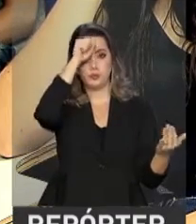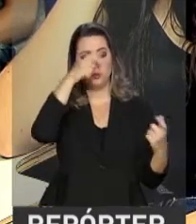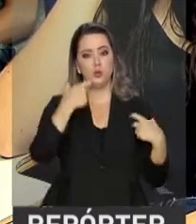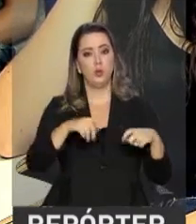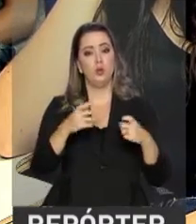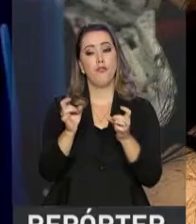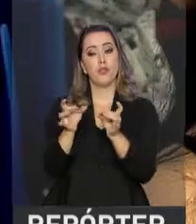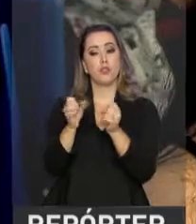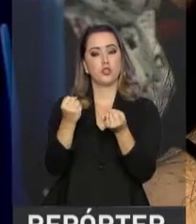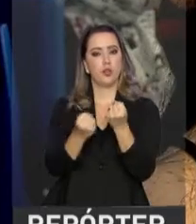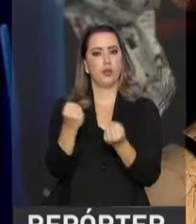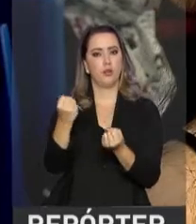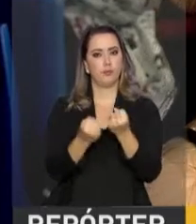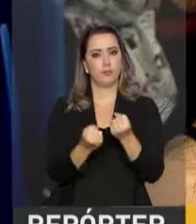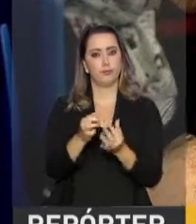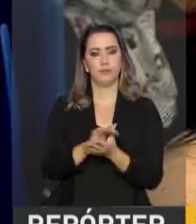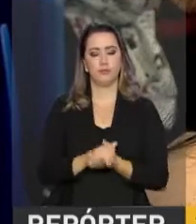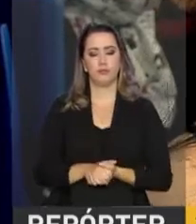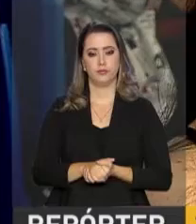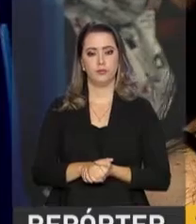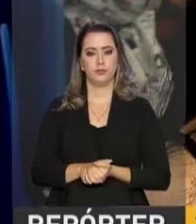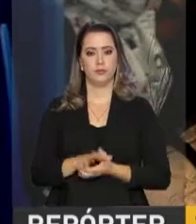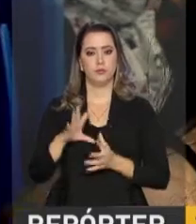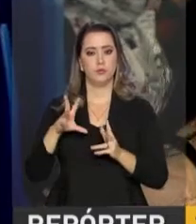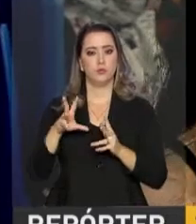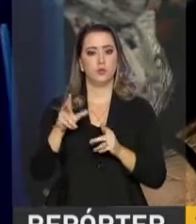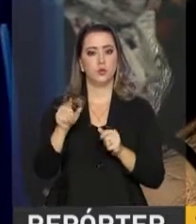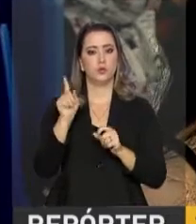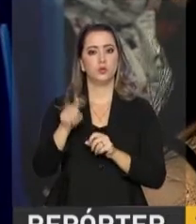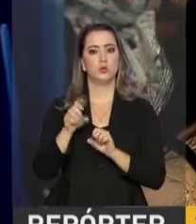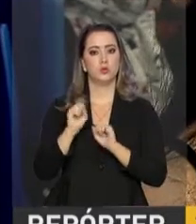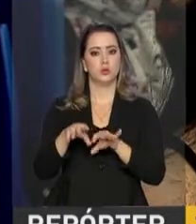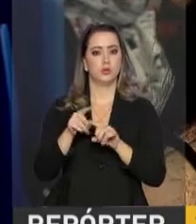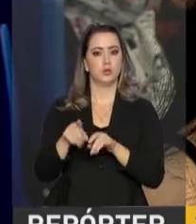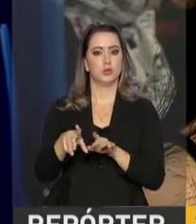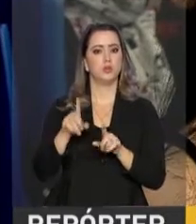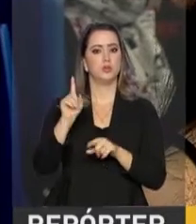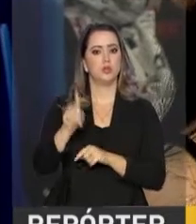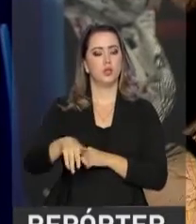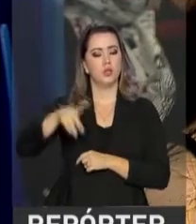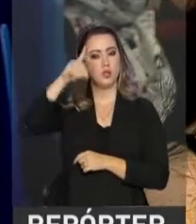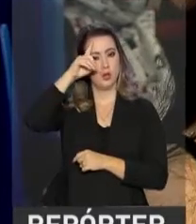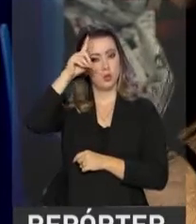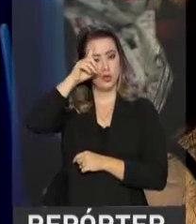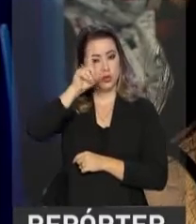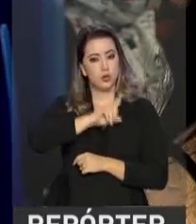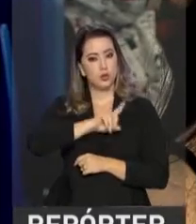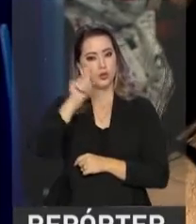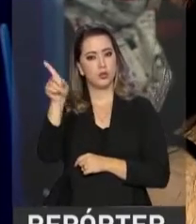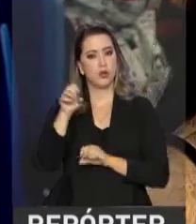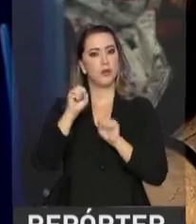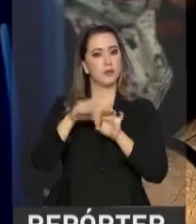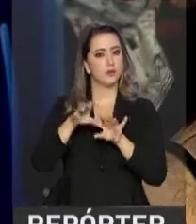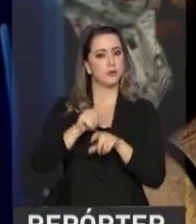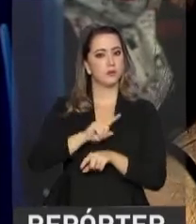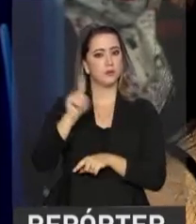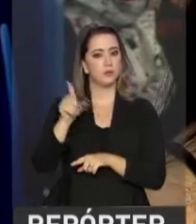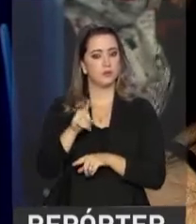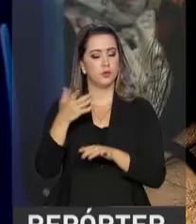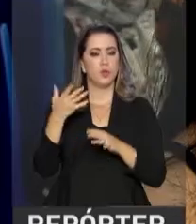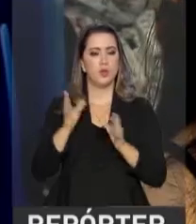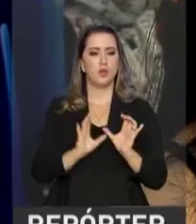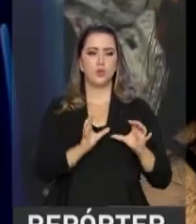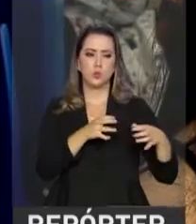concessionária. Tudo que é ensinado aqui é do cotidiano de lá. As planilhas que eles estão ensinando e os